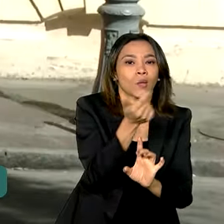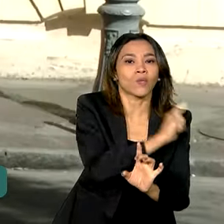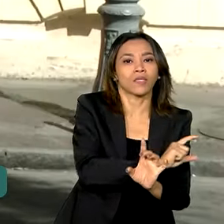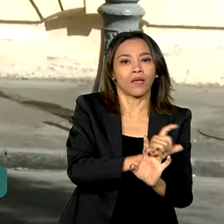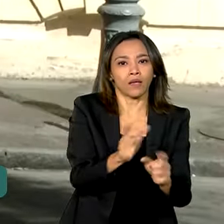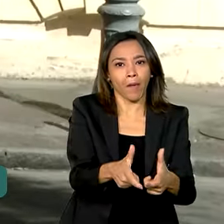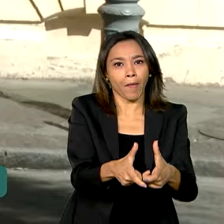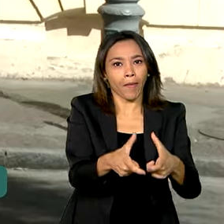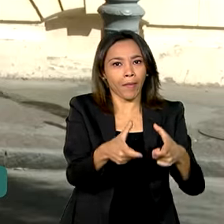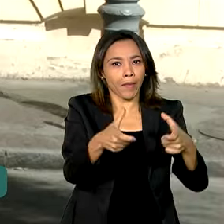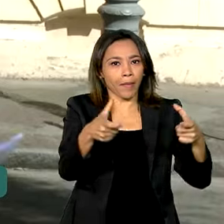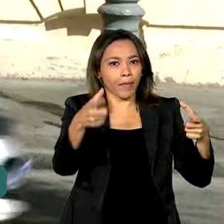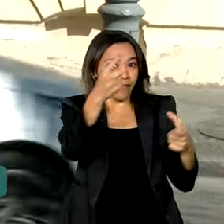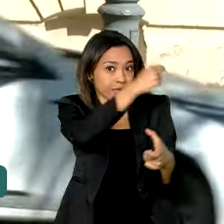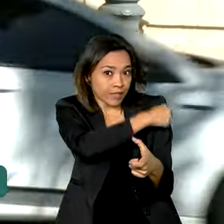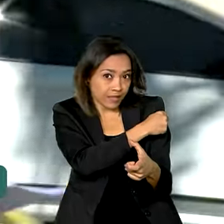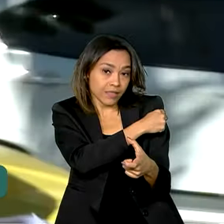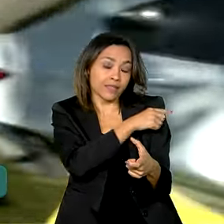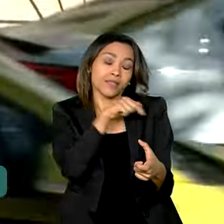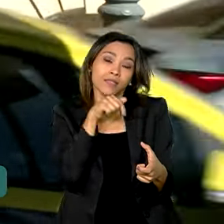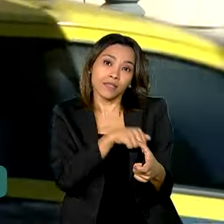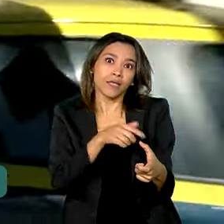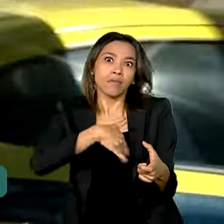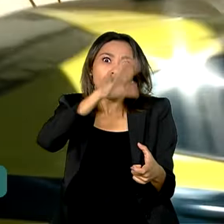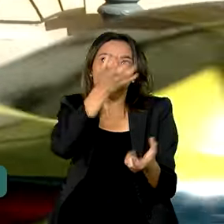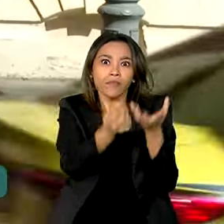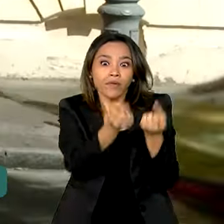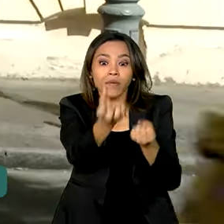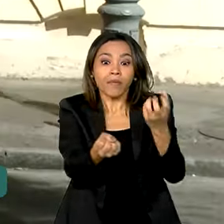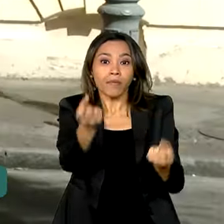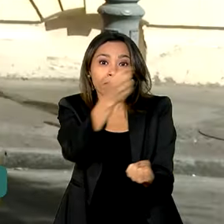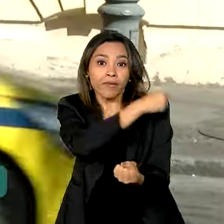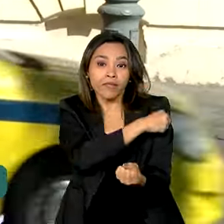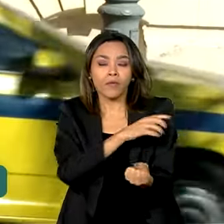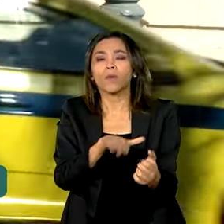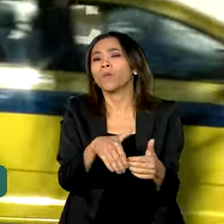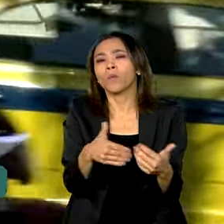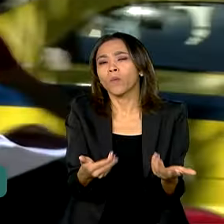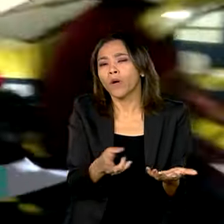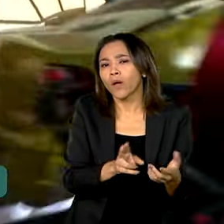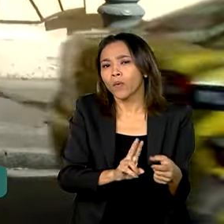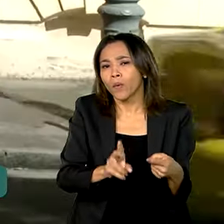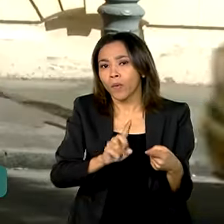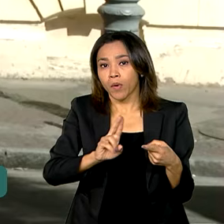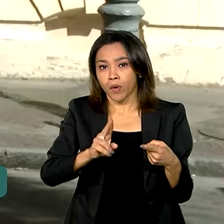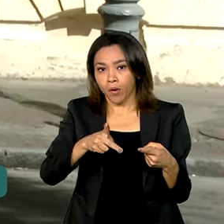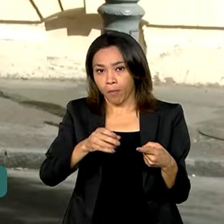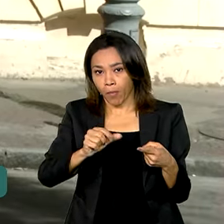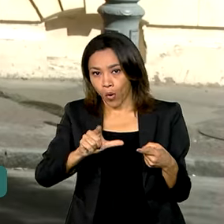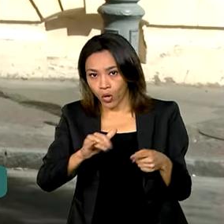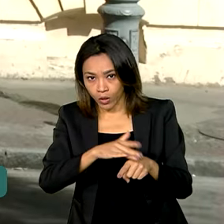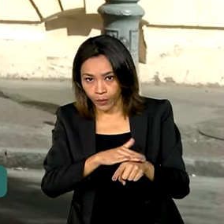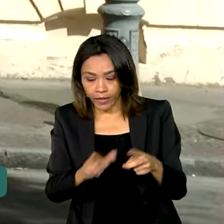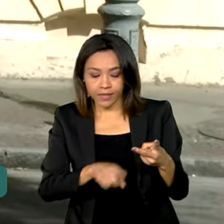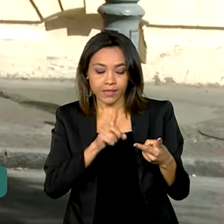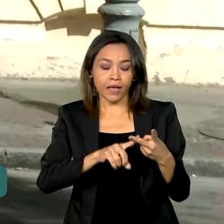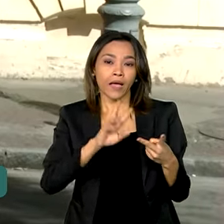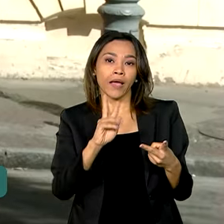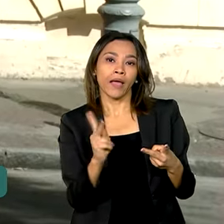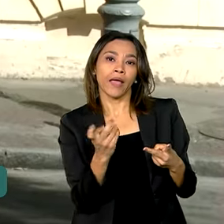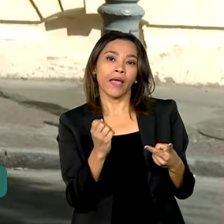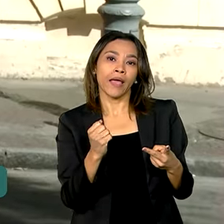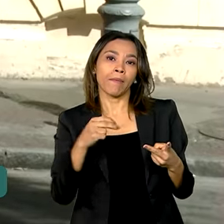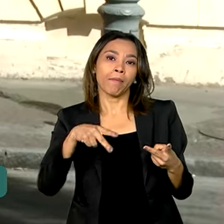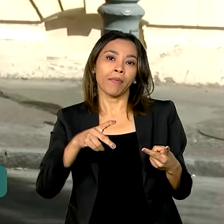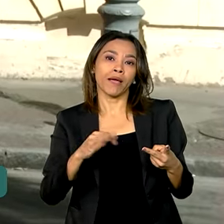essas vacinas que tiveram a maior adesão estão as que são contra a poliomielite, hepatite A e